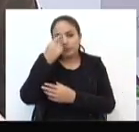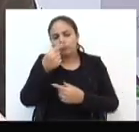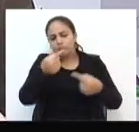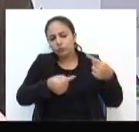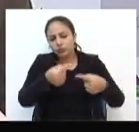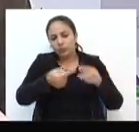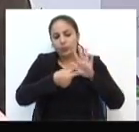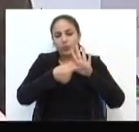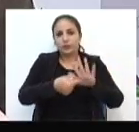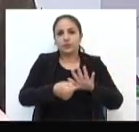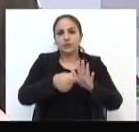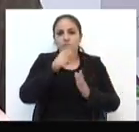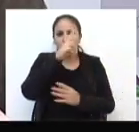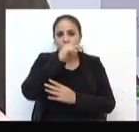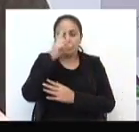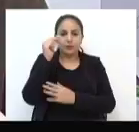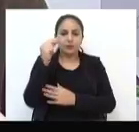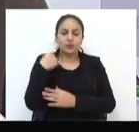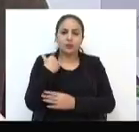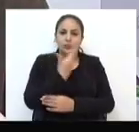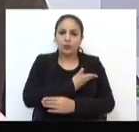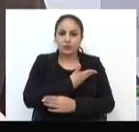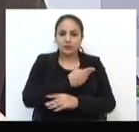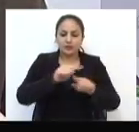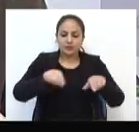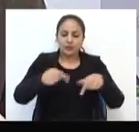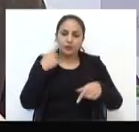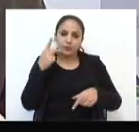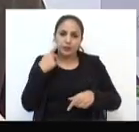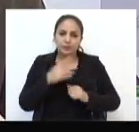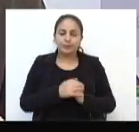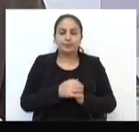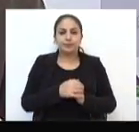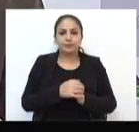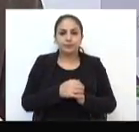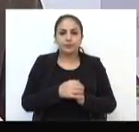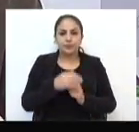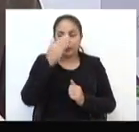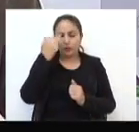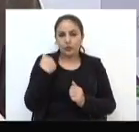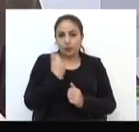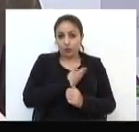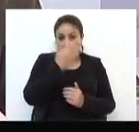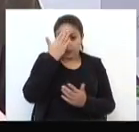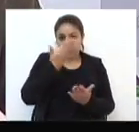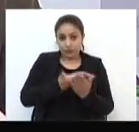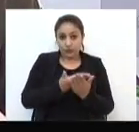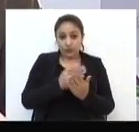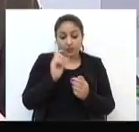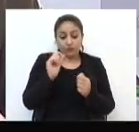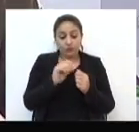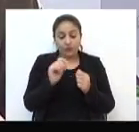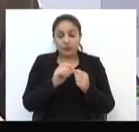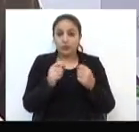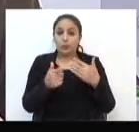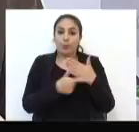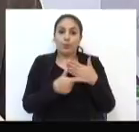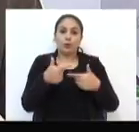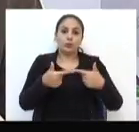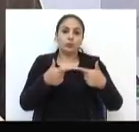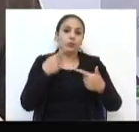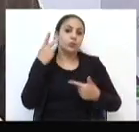pensadas, discutidas e apresentadas ao prefeito pelo nosso gabinete. E, de certa forma, a gente acredita que fez o trabalho que é do vereador, fiscalizar.